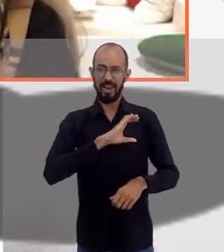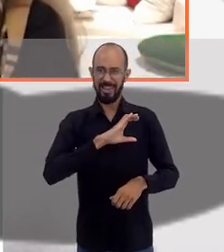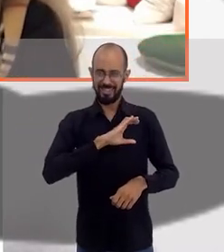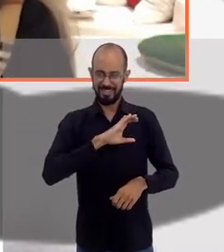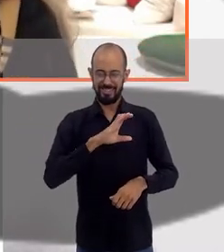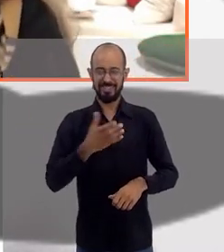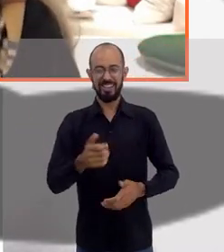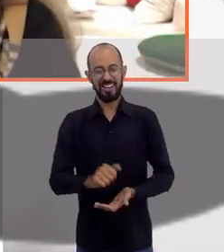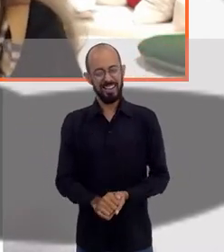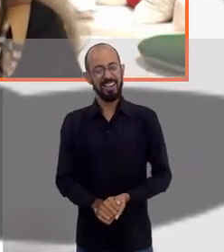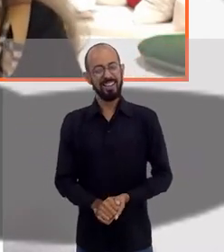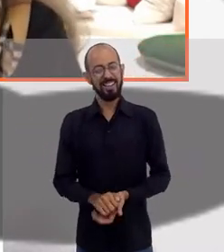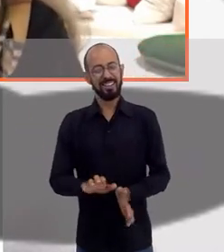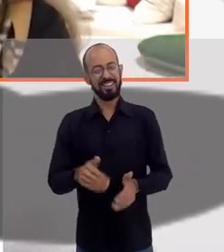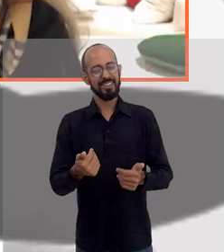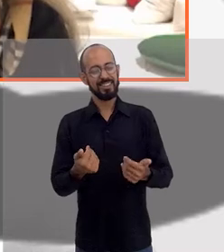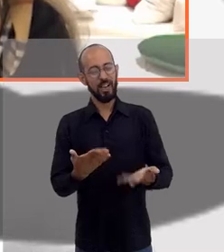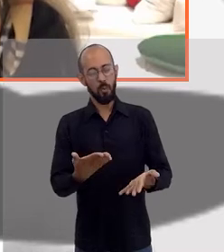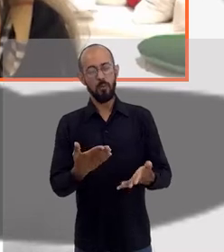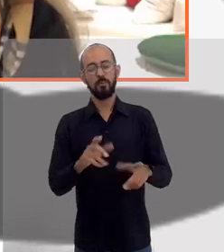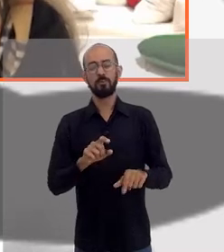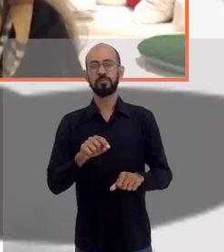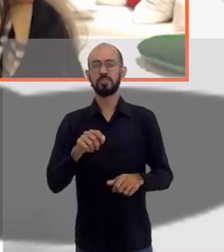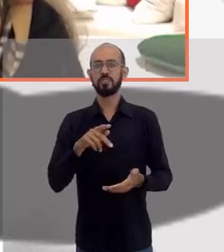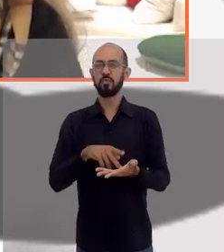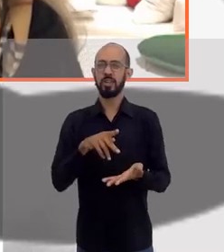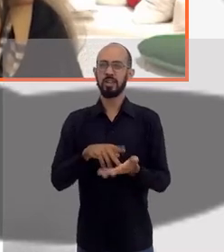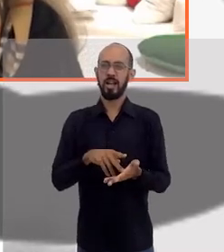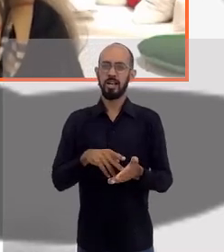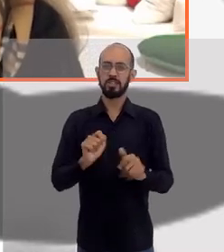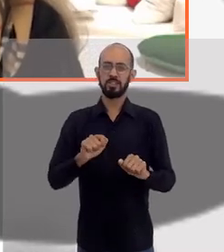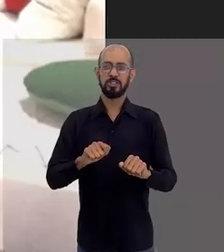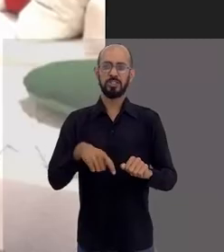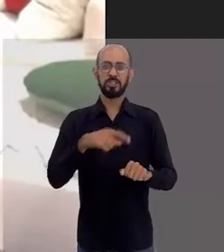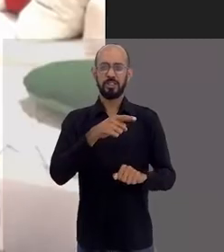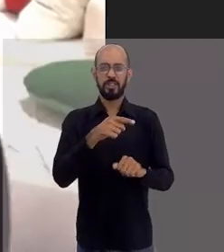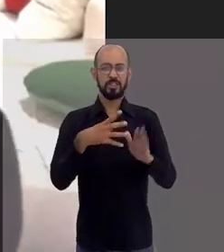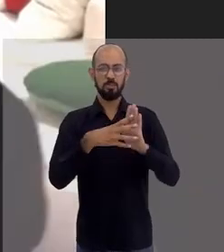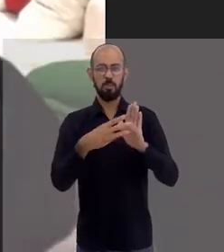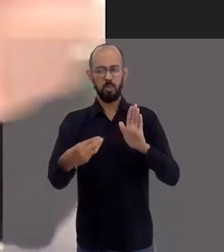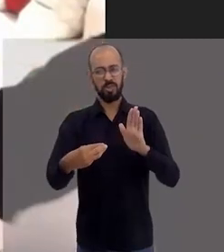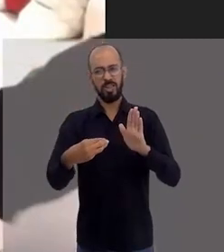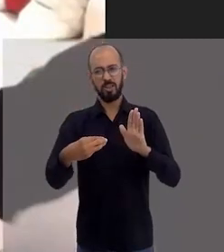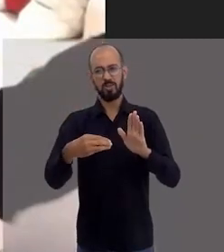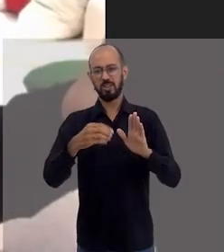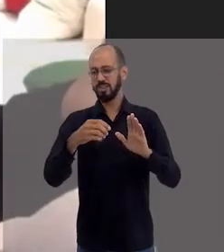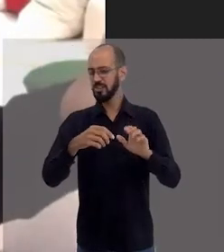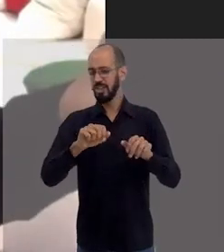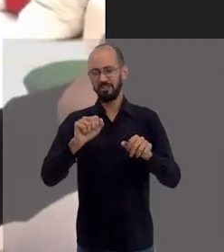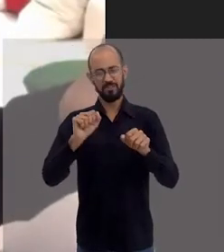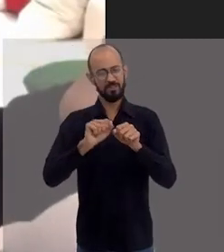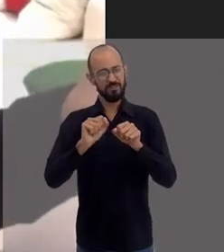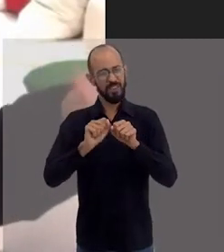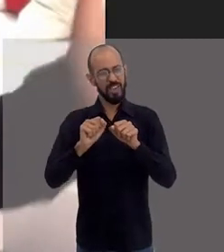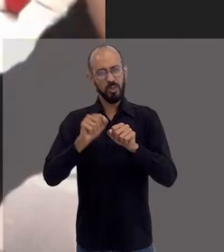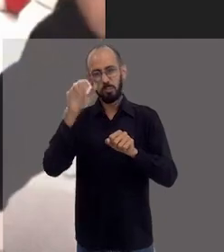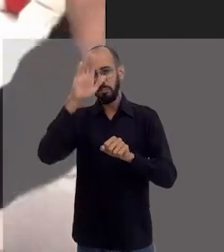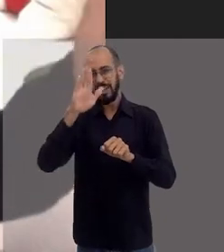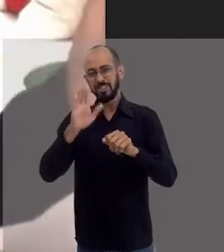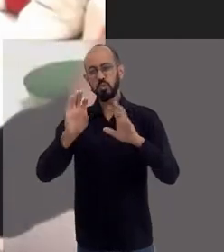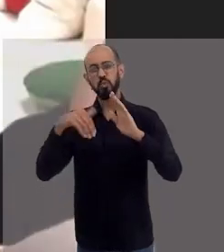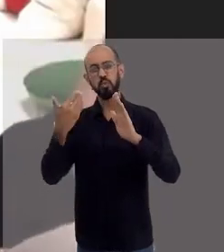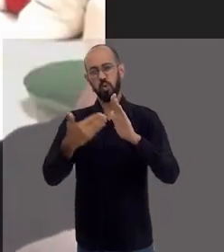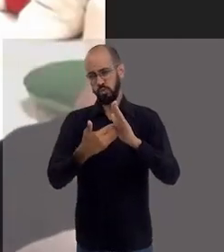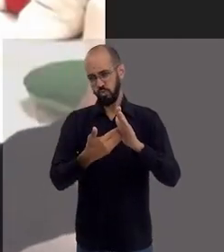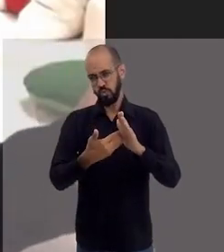só. Agora, tinha... Realmente, eu vou te falar, que esse programa seja espelhado por todo o Brasil, porque você